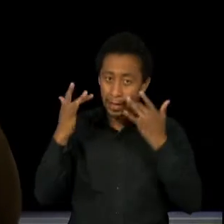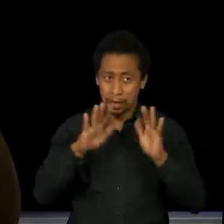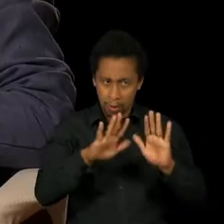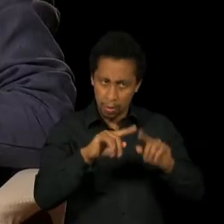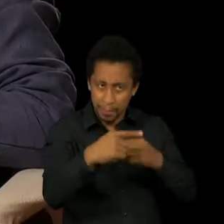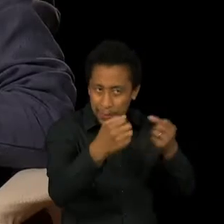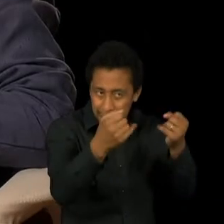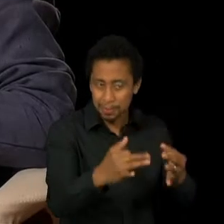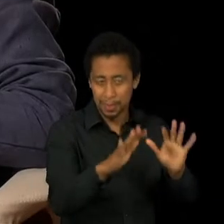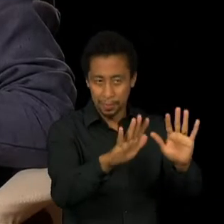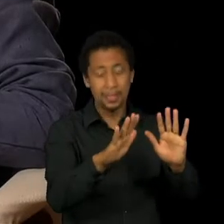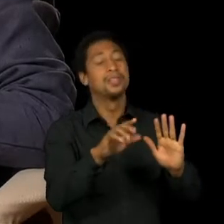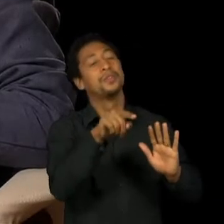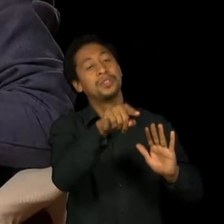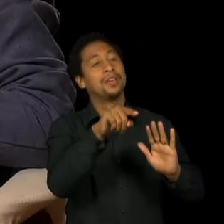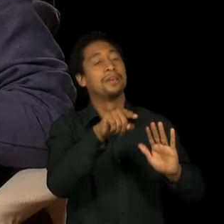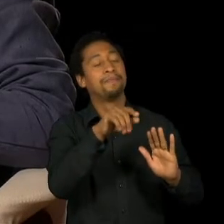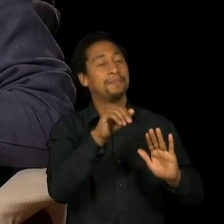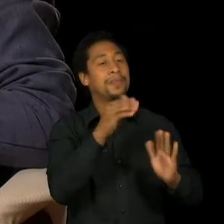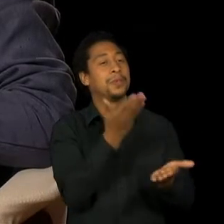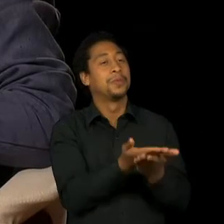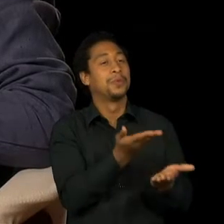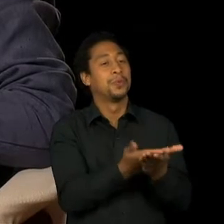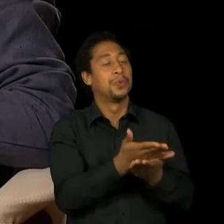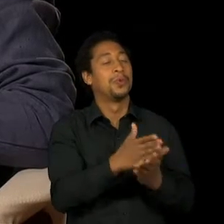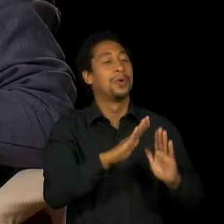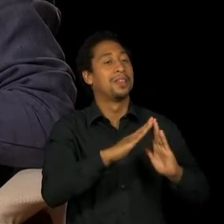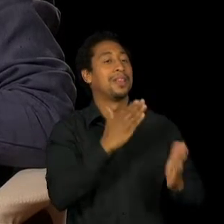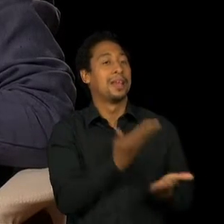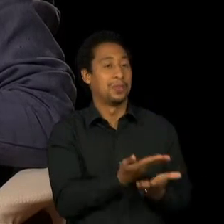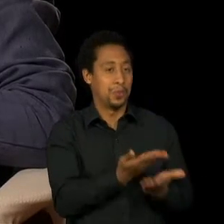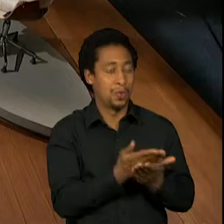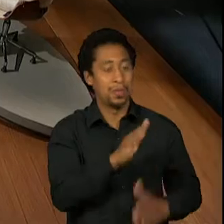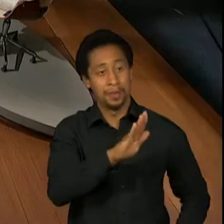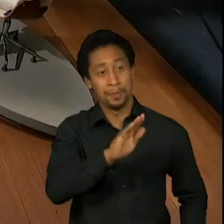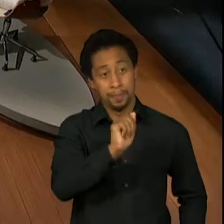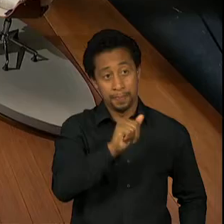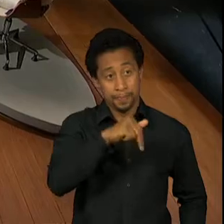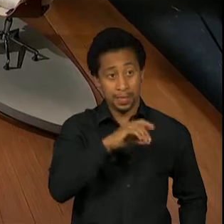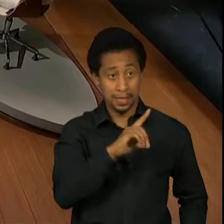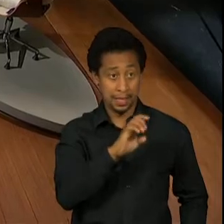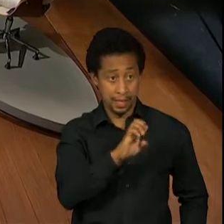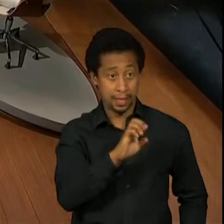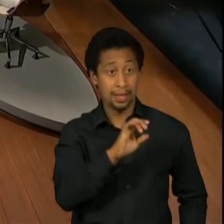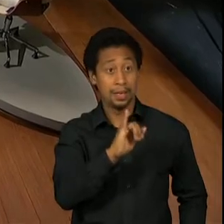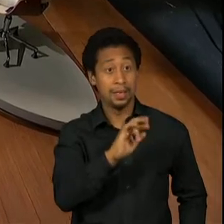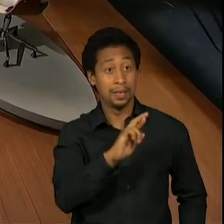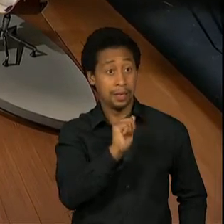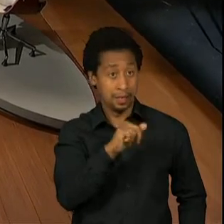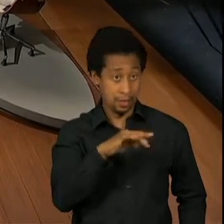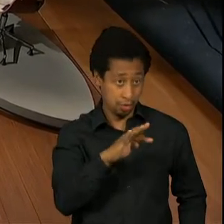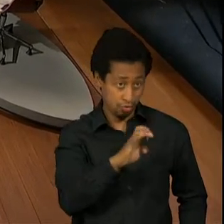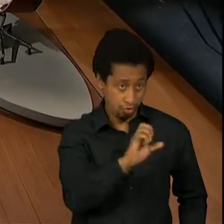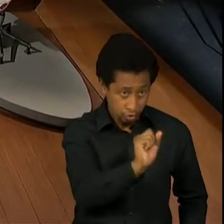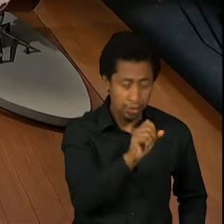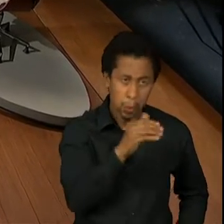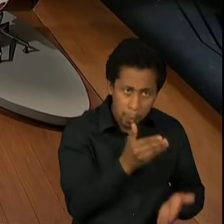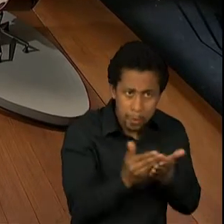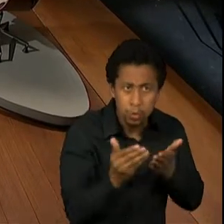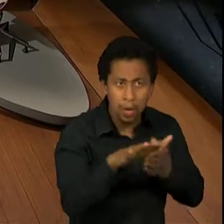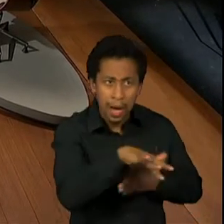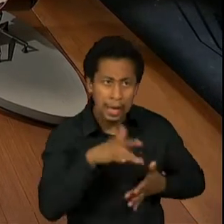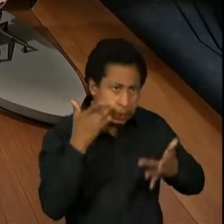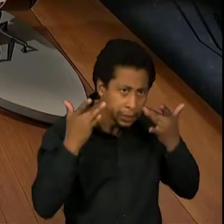estudou no Colégio Bandeirantes, e no Bandeirantes você lia dramaturgia, não tinha o primeiro contato com dramaturgia? Não foi lá no colégio? É, o Colégio Bandeirantes